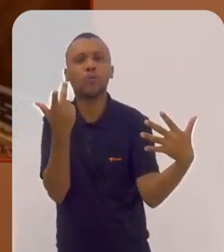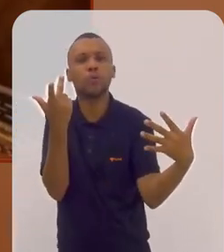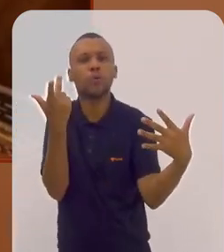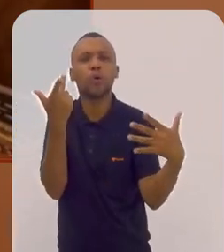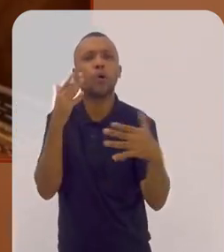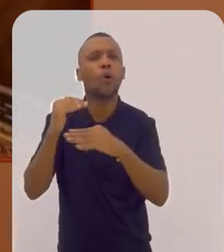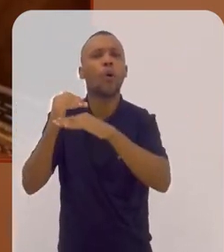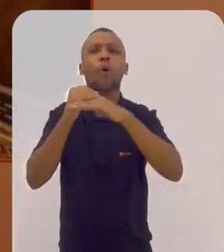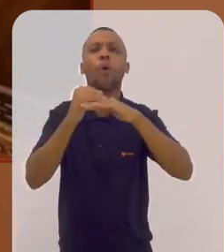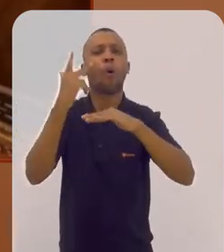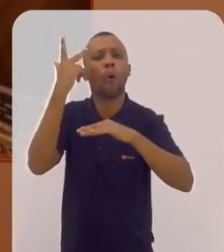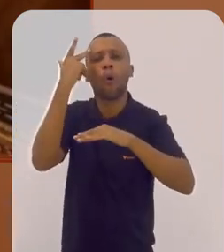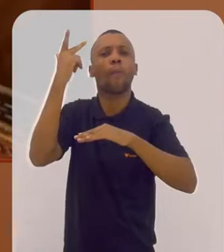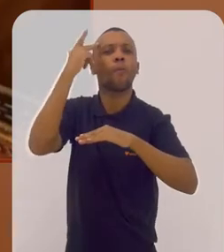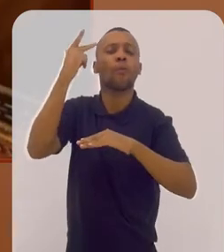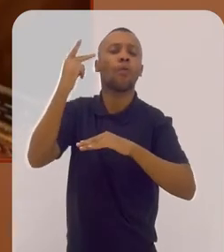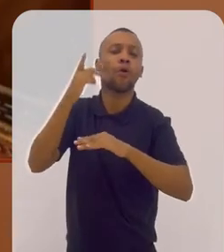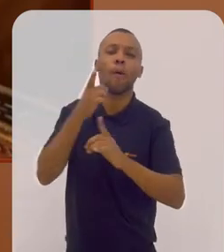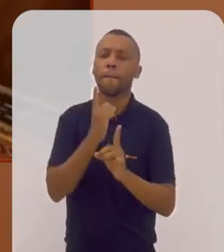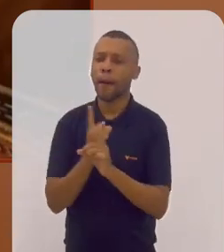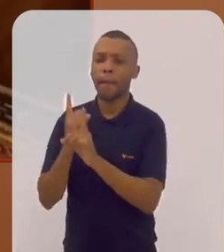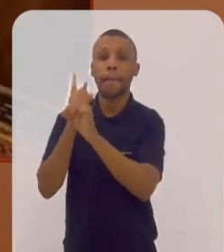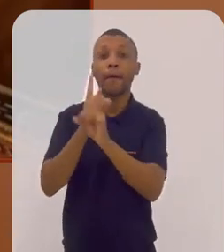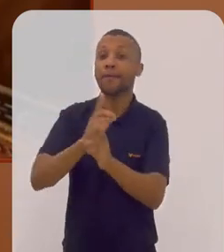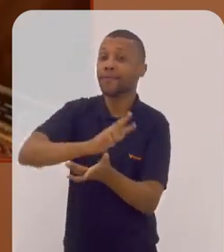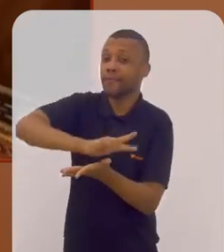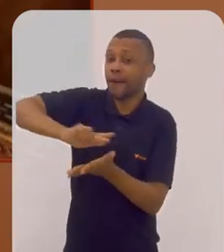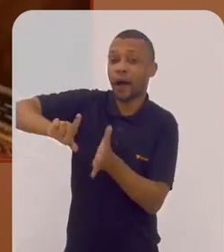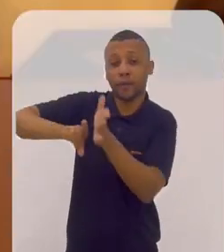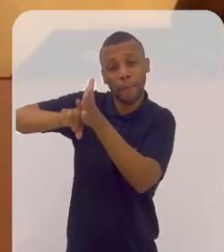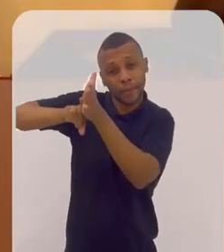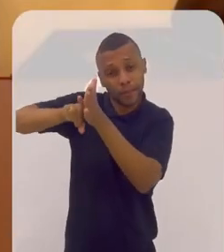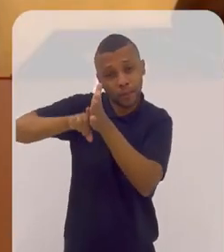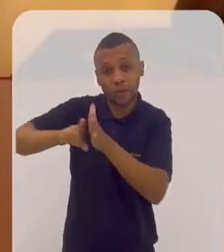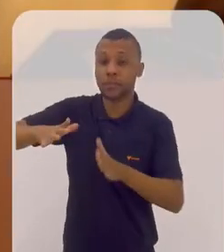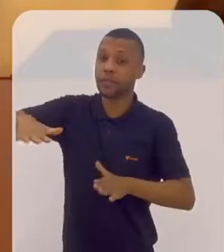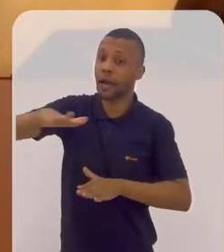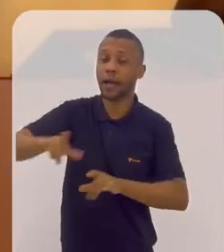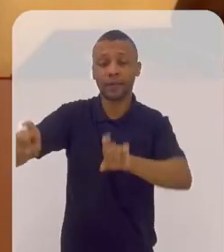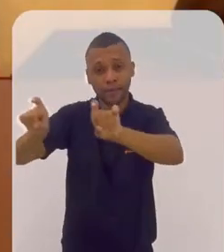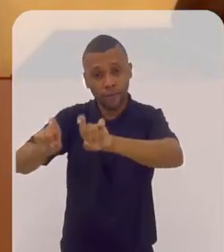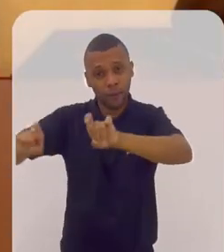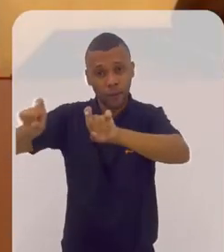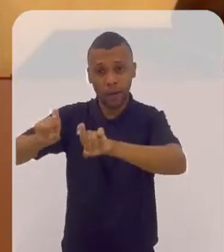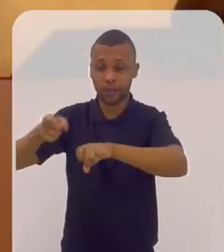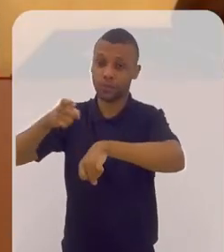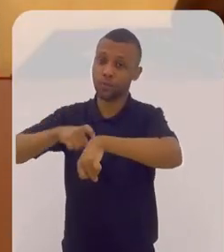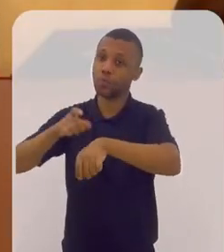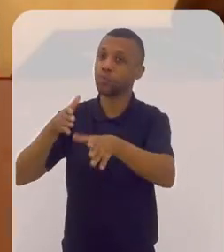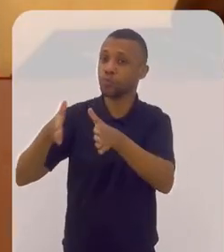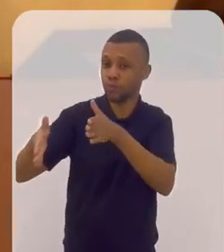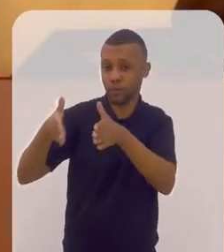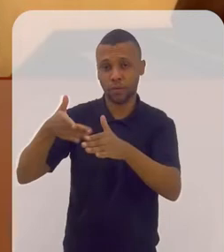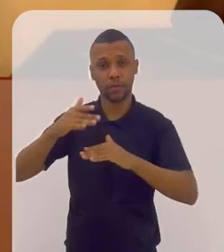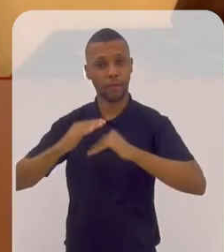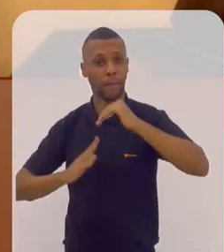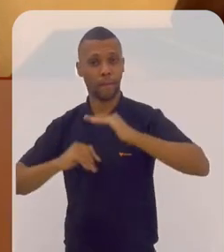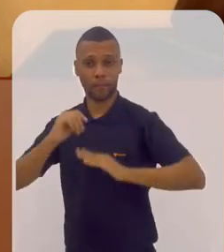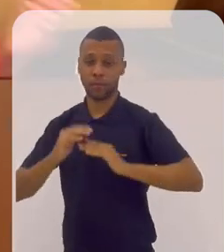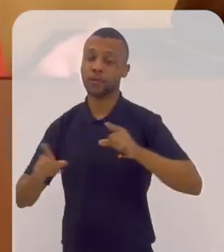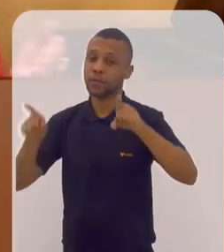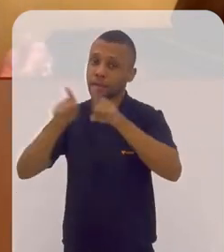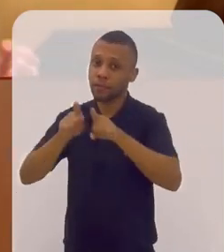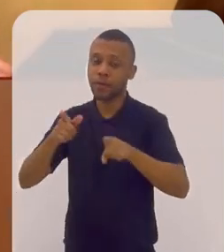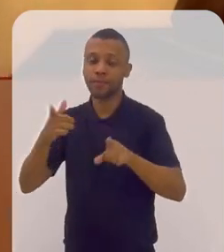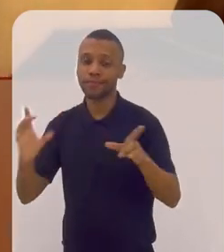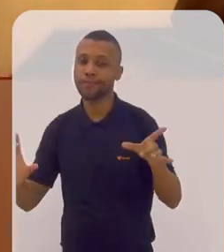e eu encontrei vários pesquisadores em informática durante a minha carreira nessa área, que